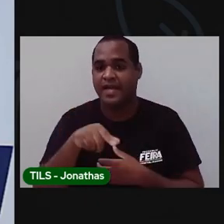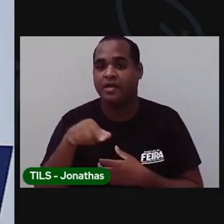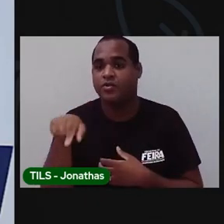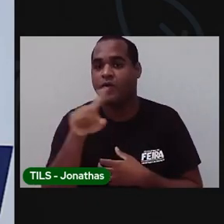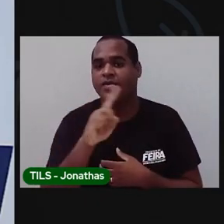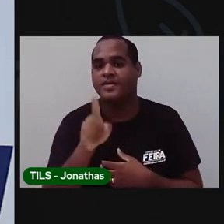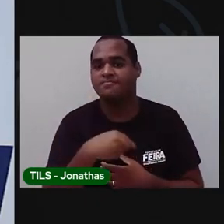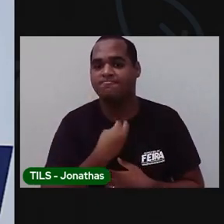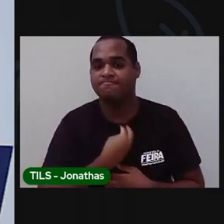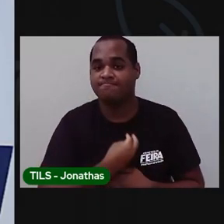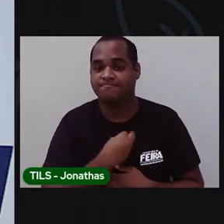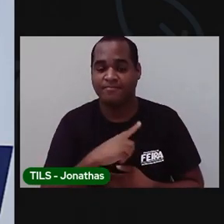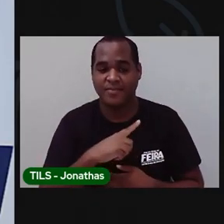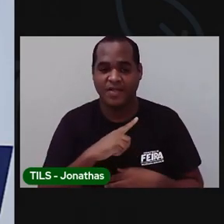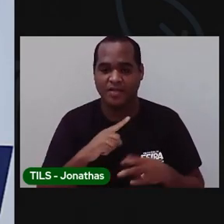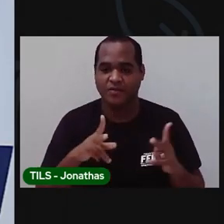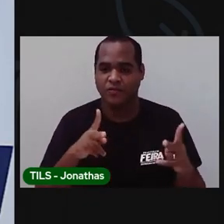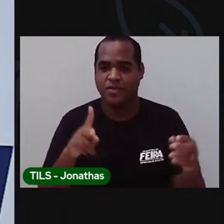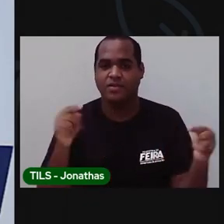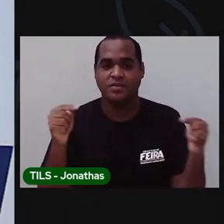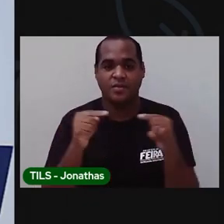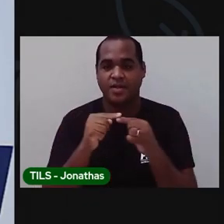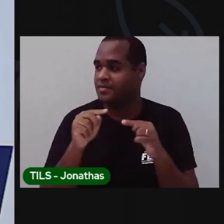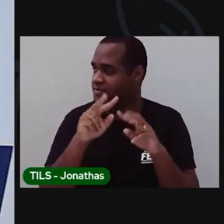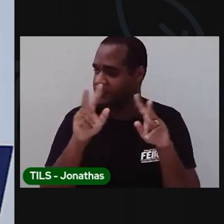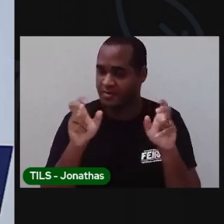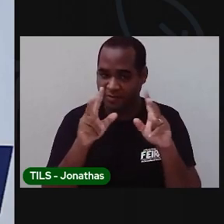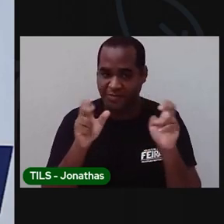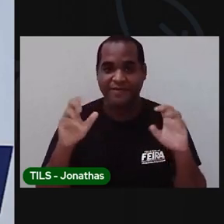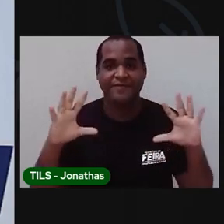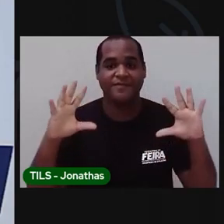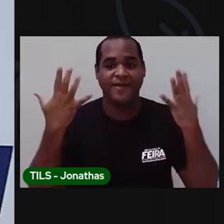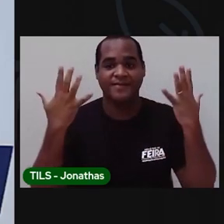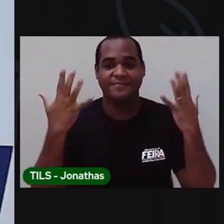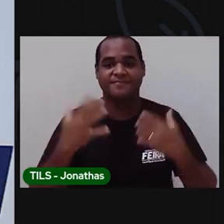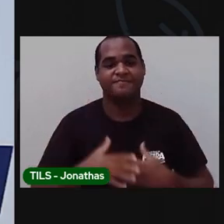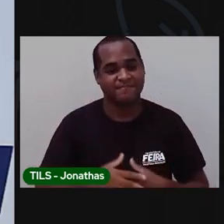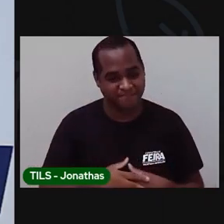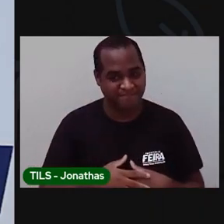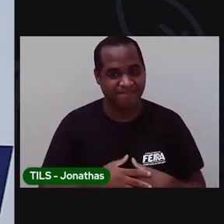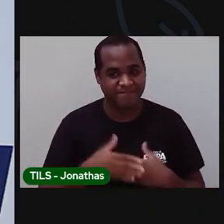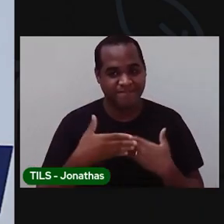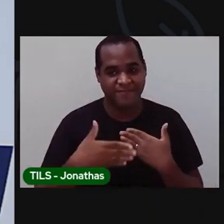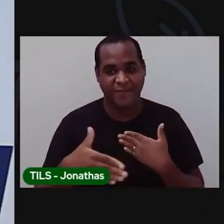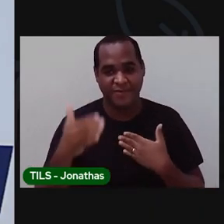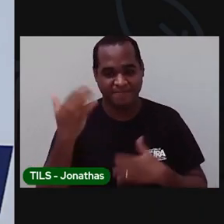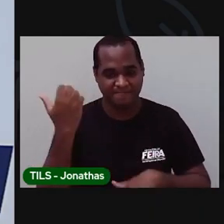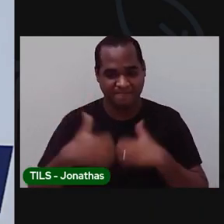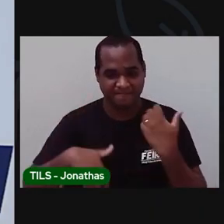continuar com o tema festa. Gostou da ideia? Então, vamos lá.